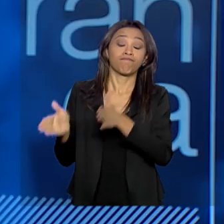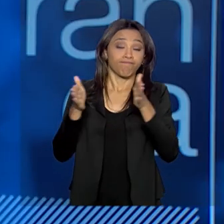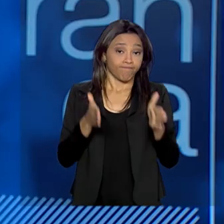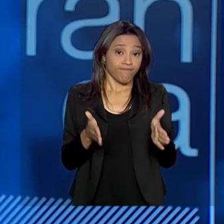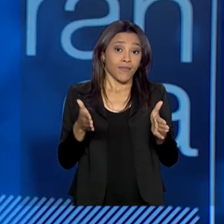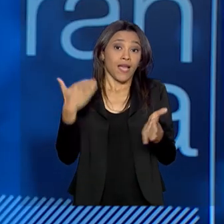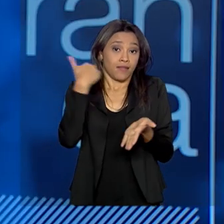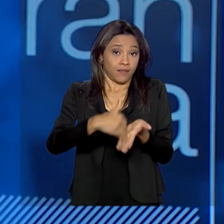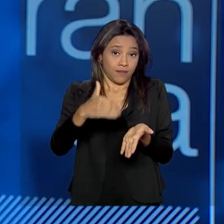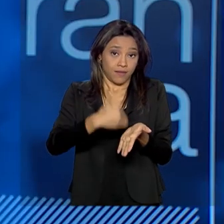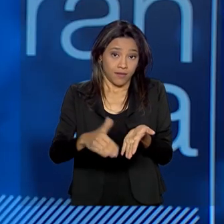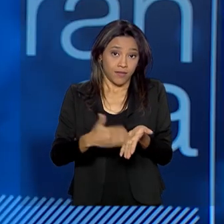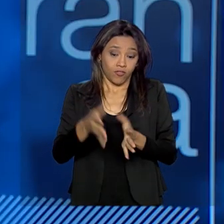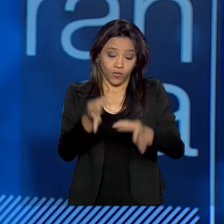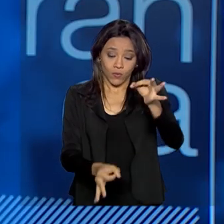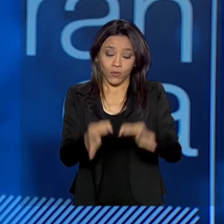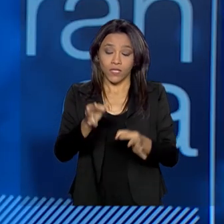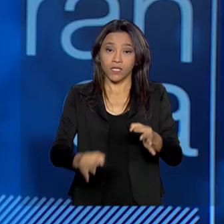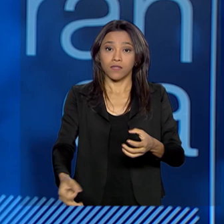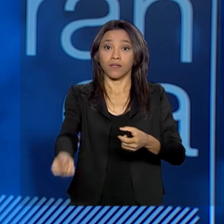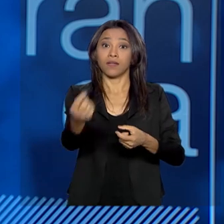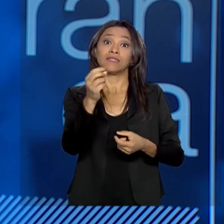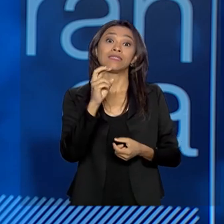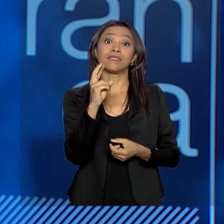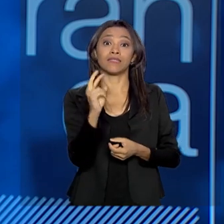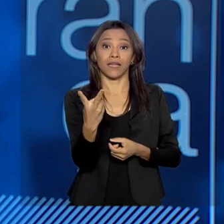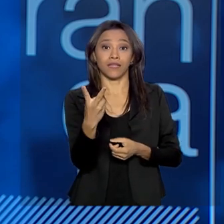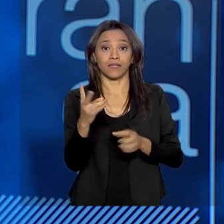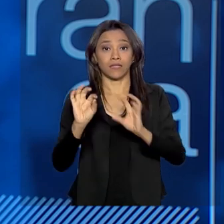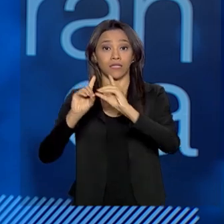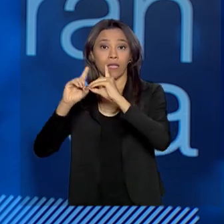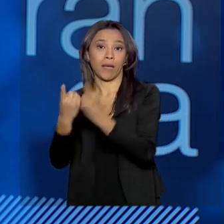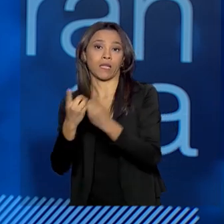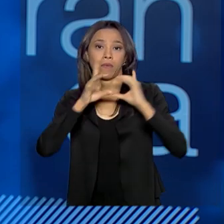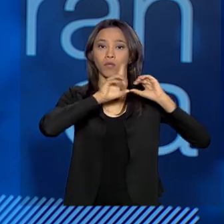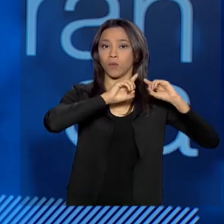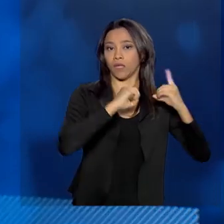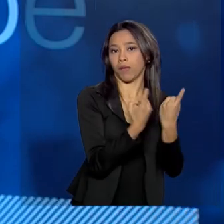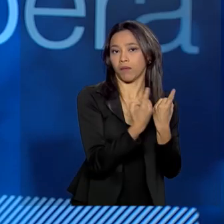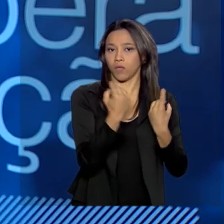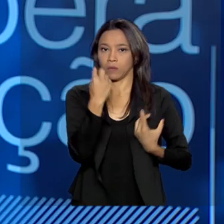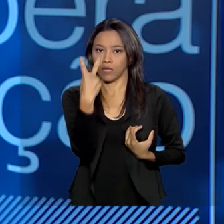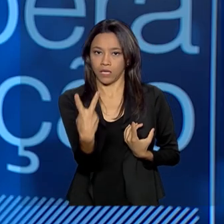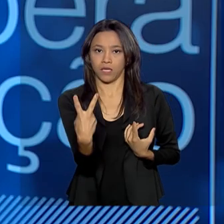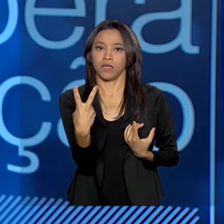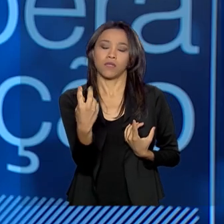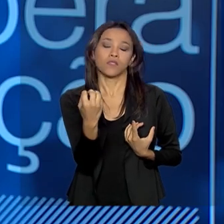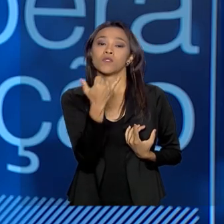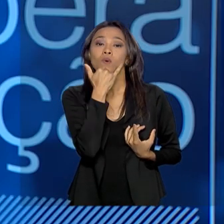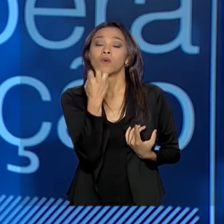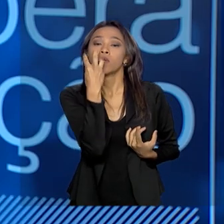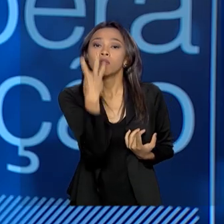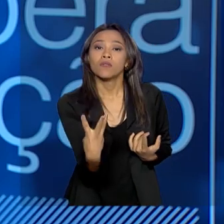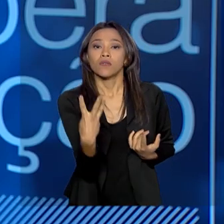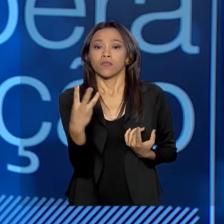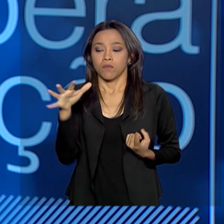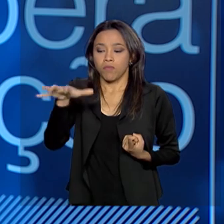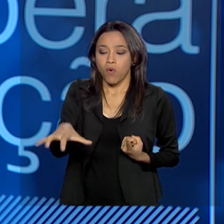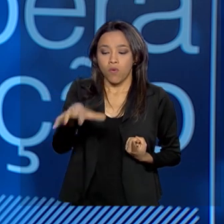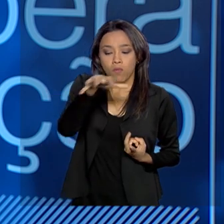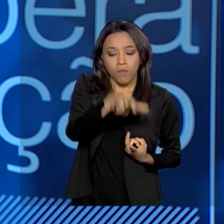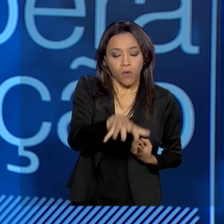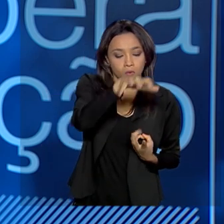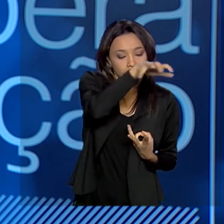Justiça, ela tem três grandes departamentos. Me permita fazer só essa observação para que o público